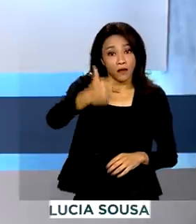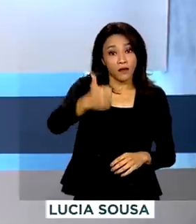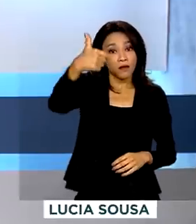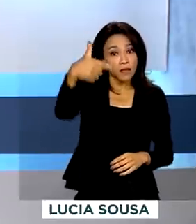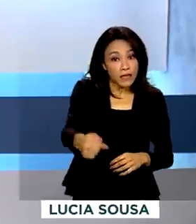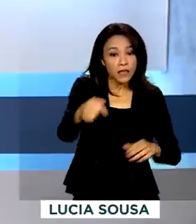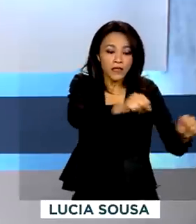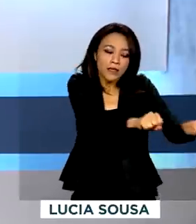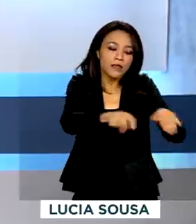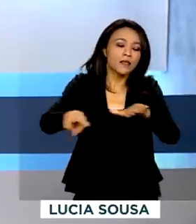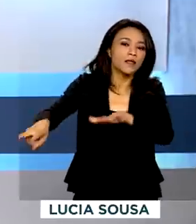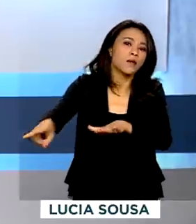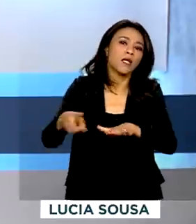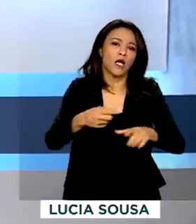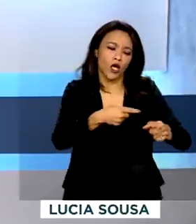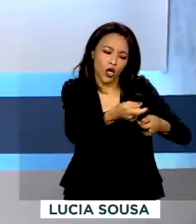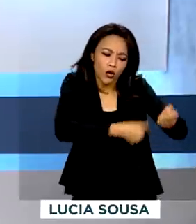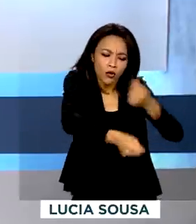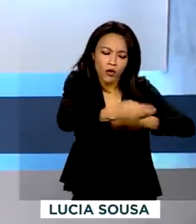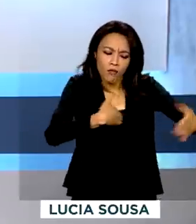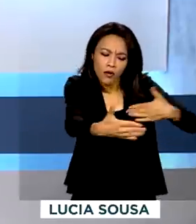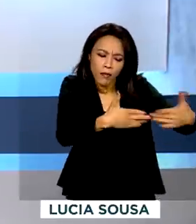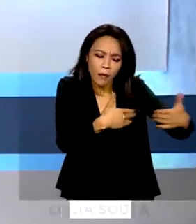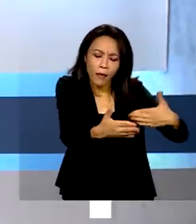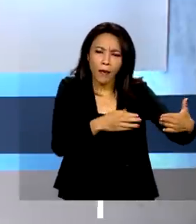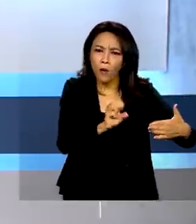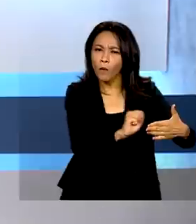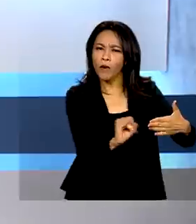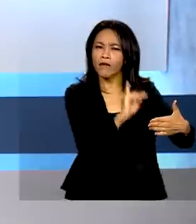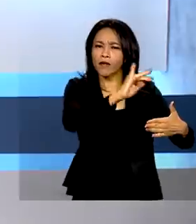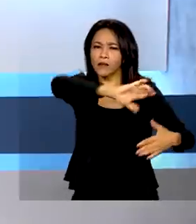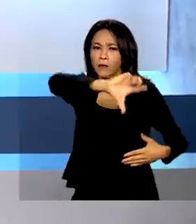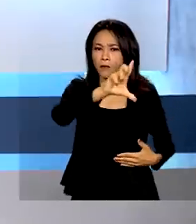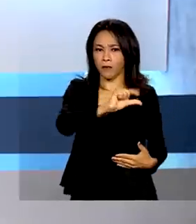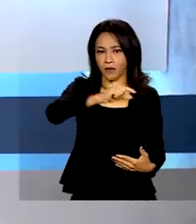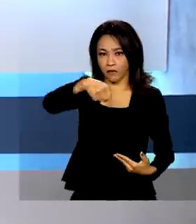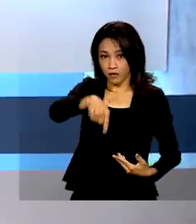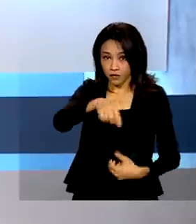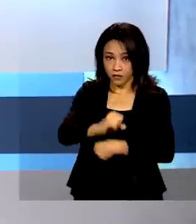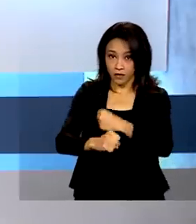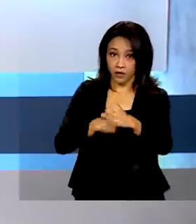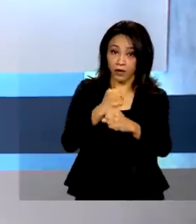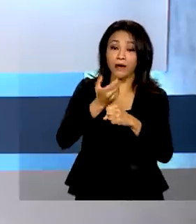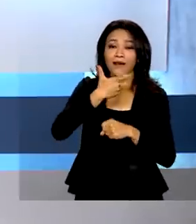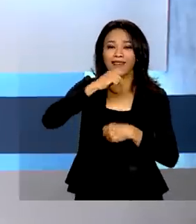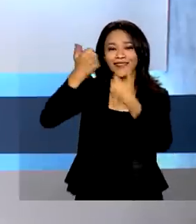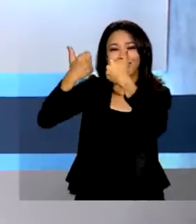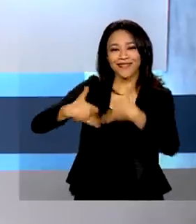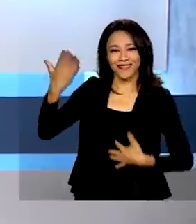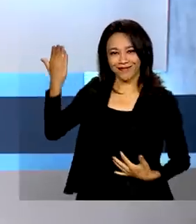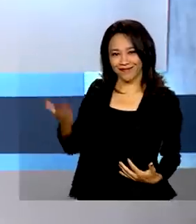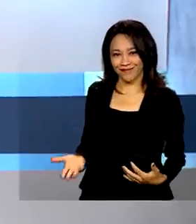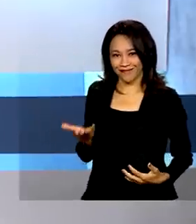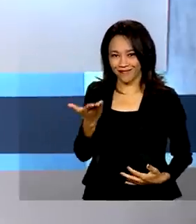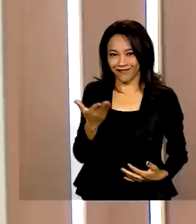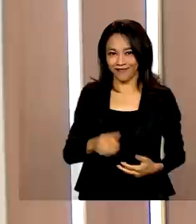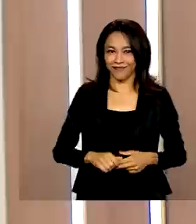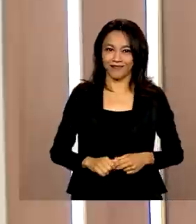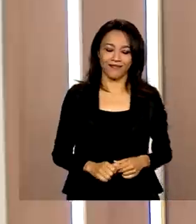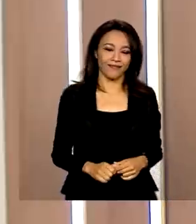seguida, o mercado financeiro prevê uma inflação menor para este ano. Quem comenta é Ricardo Caldas.